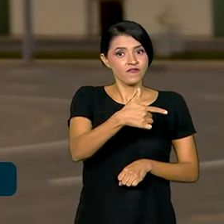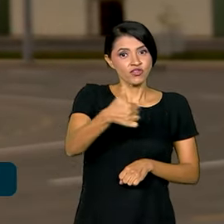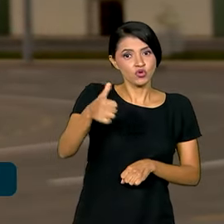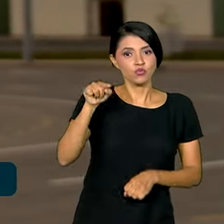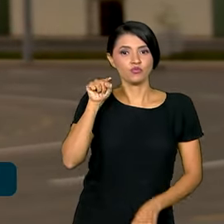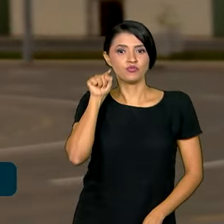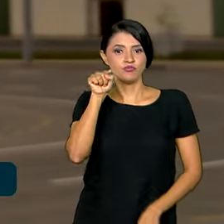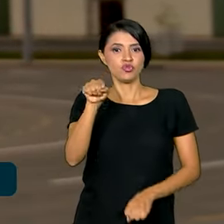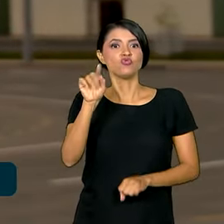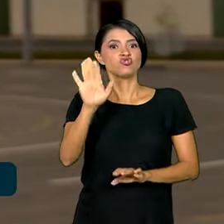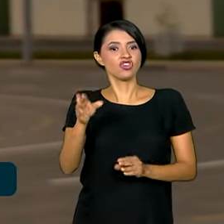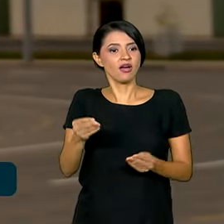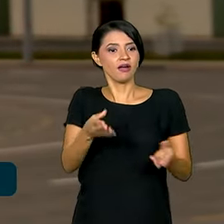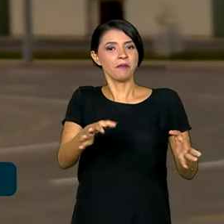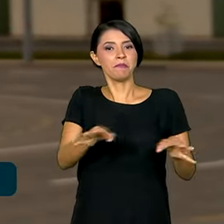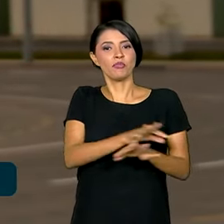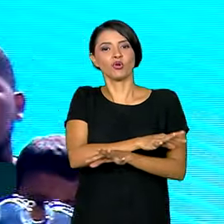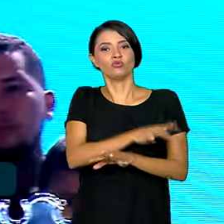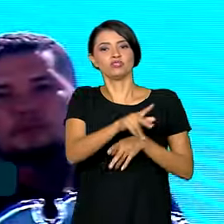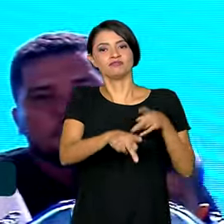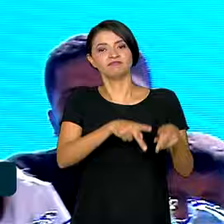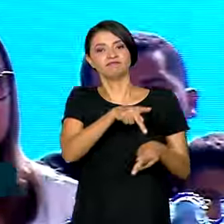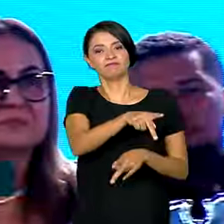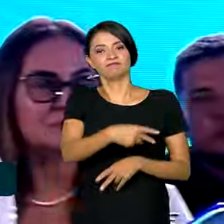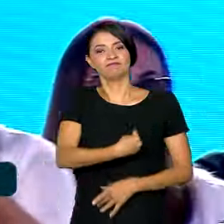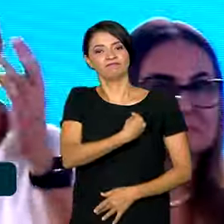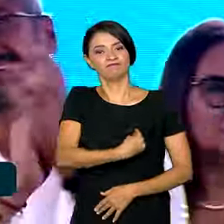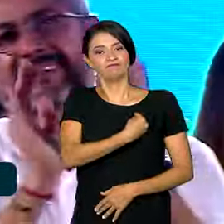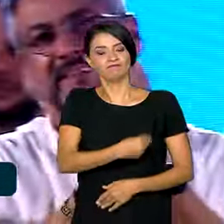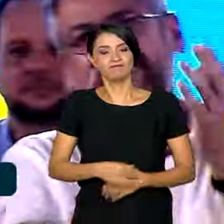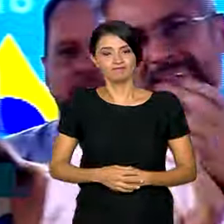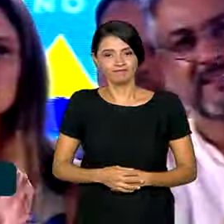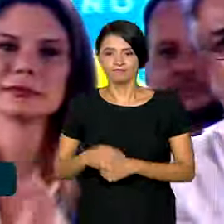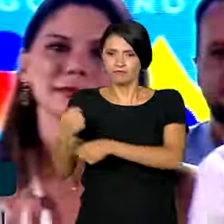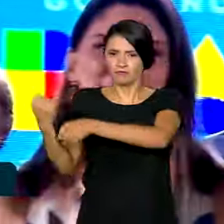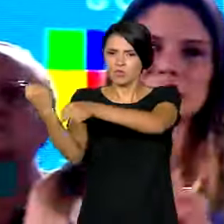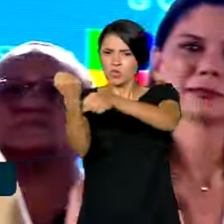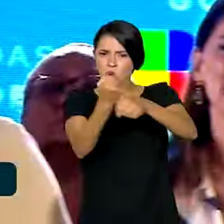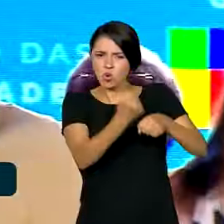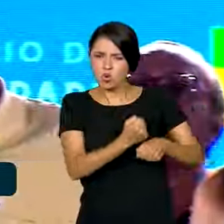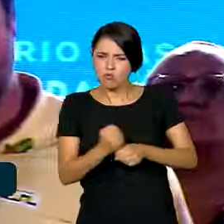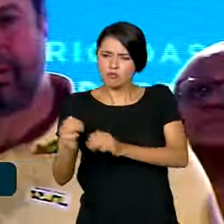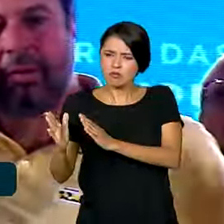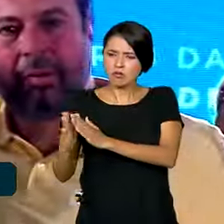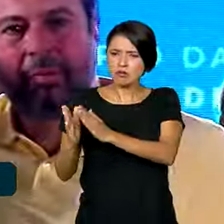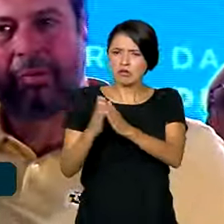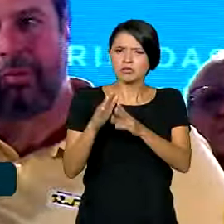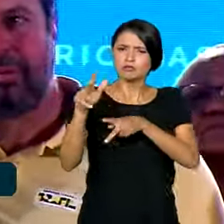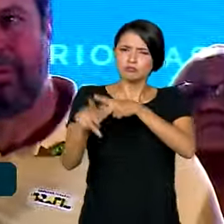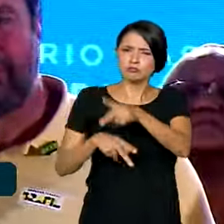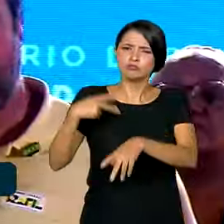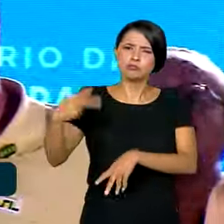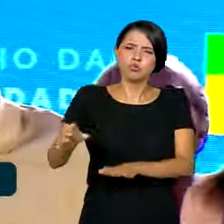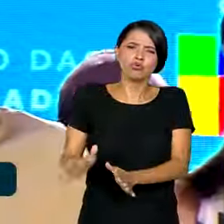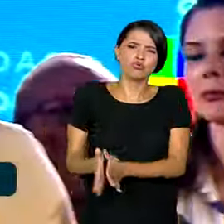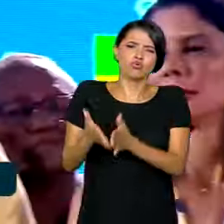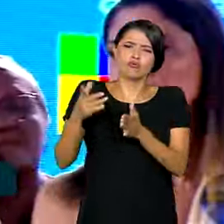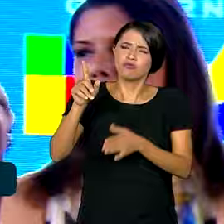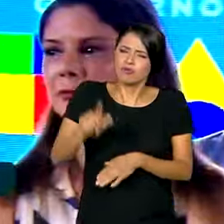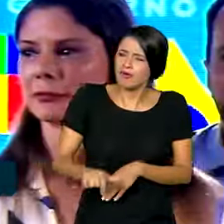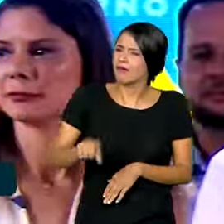mil já foram entregues à população. Construir casa para o povo mais humilde é uma